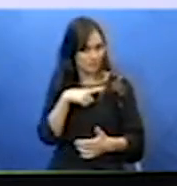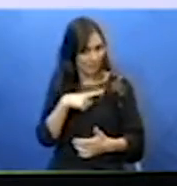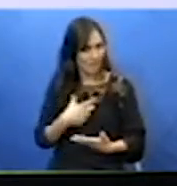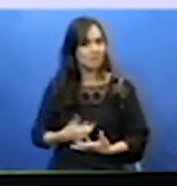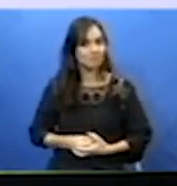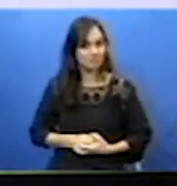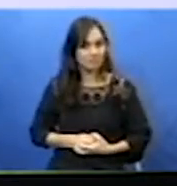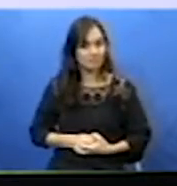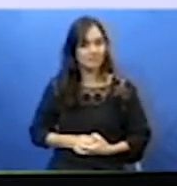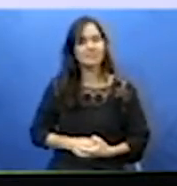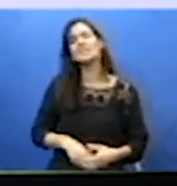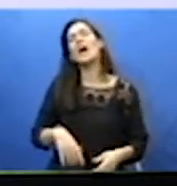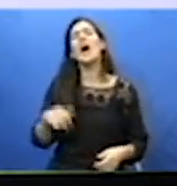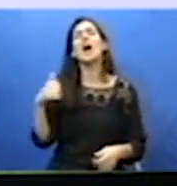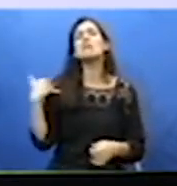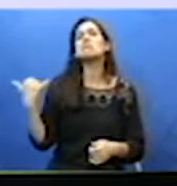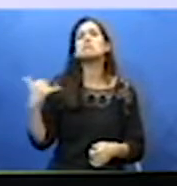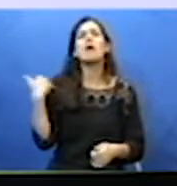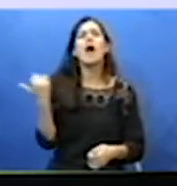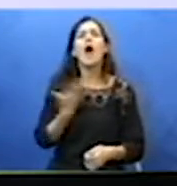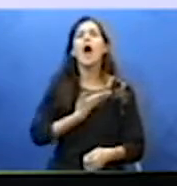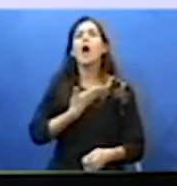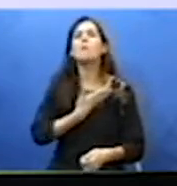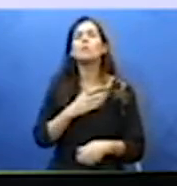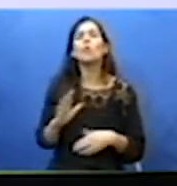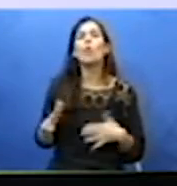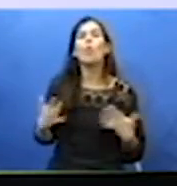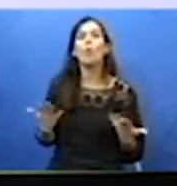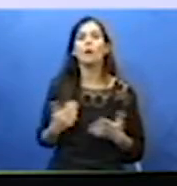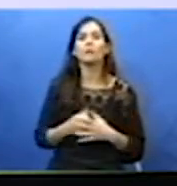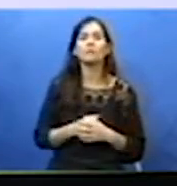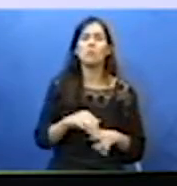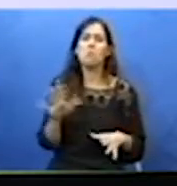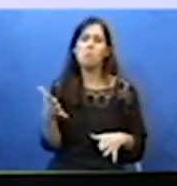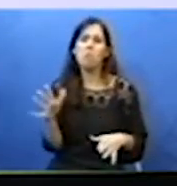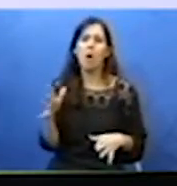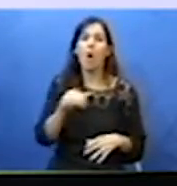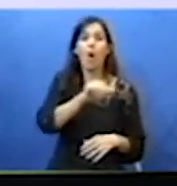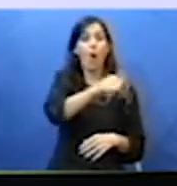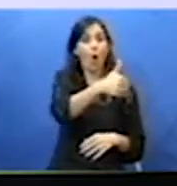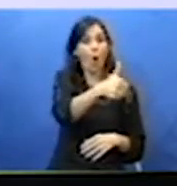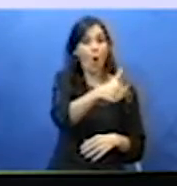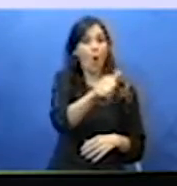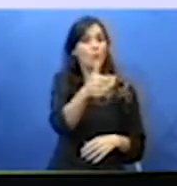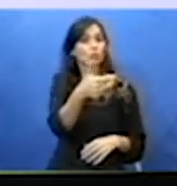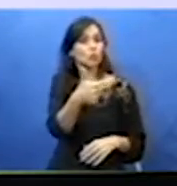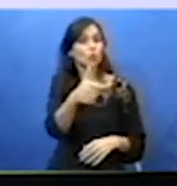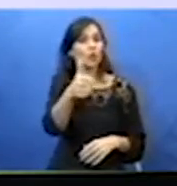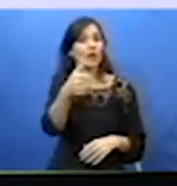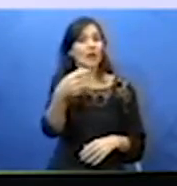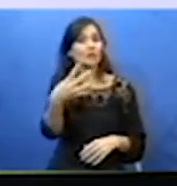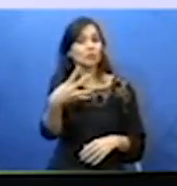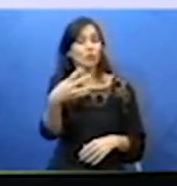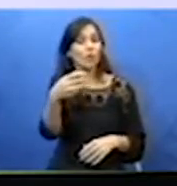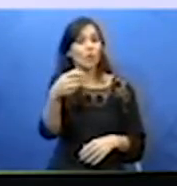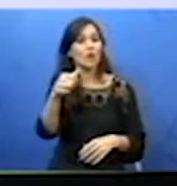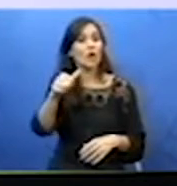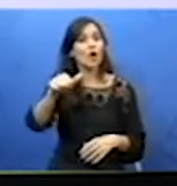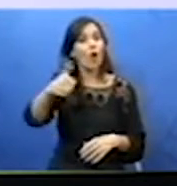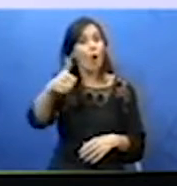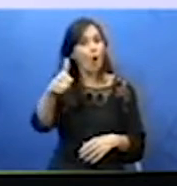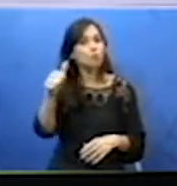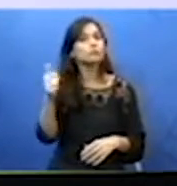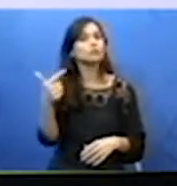Então, a idade dos coleguinhas ali, ó, é 11, 12, 14 e 11.